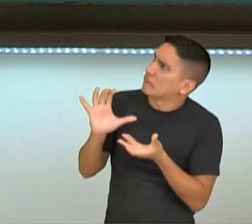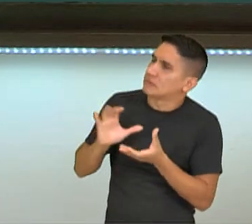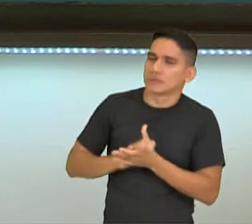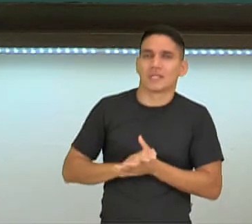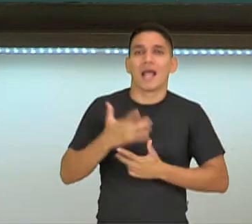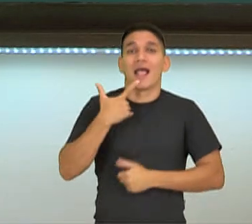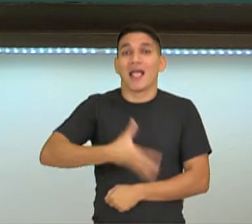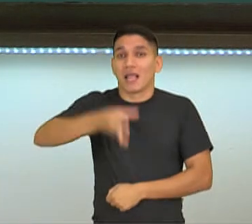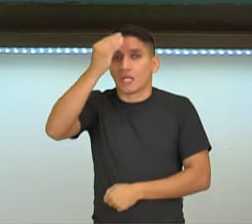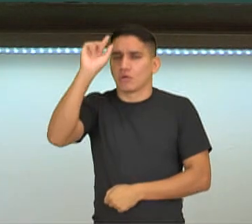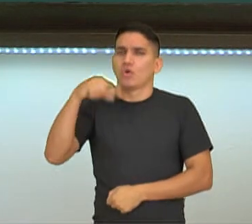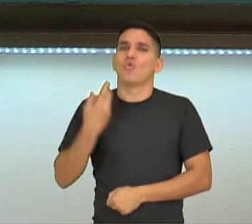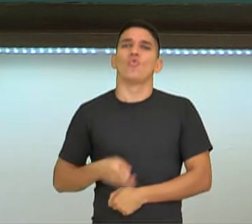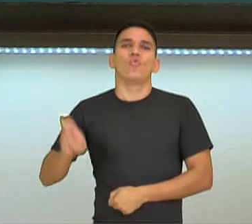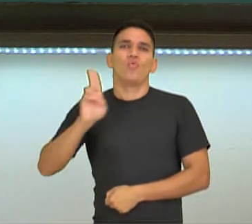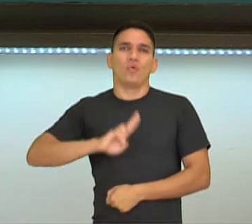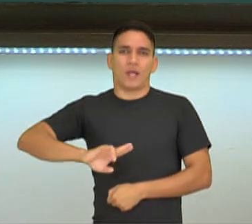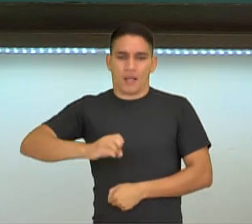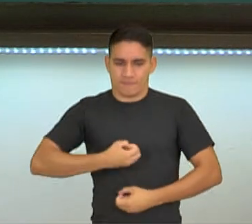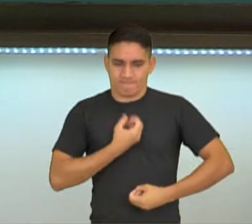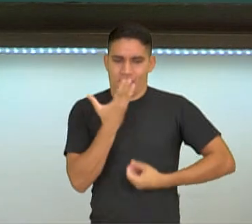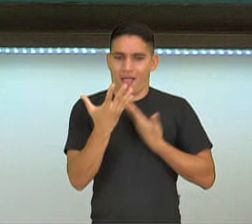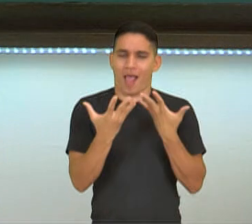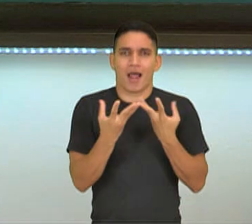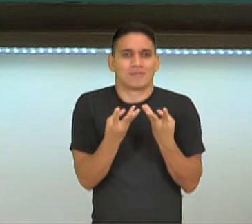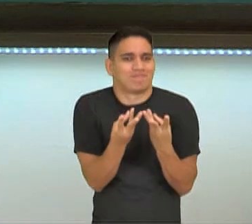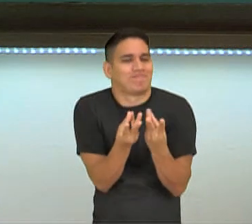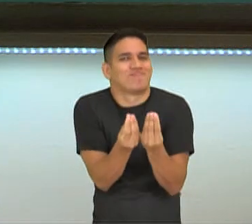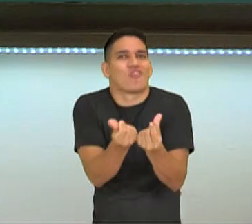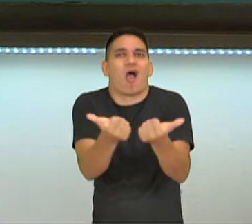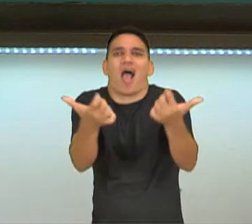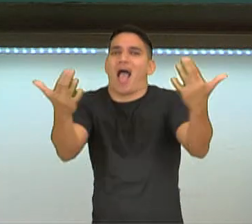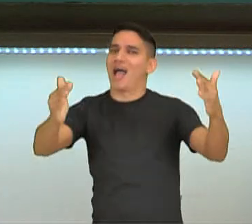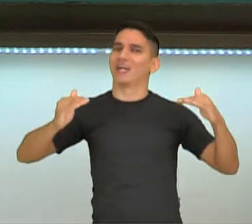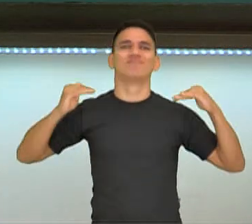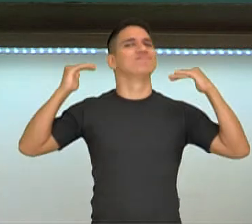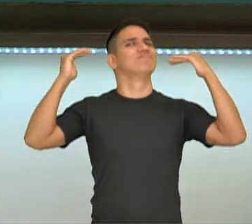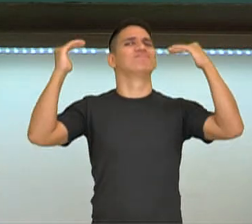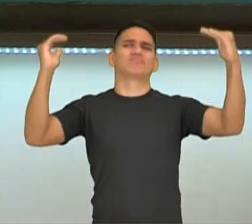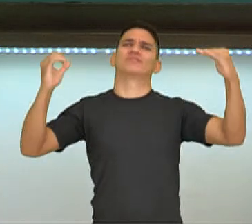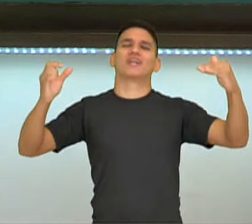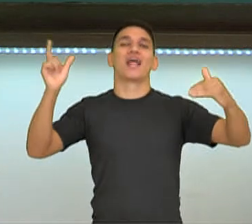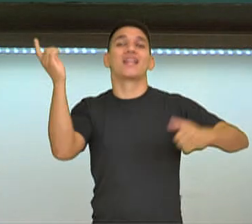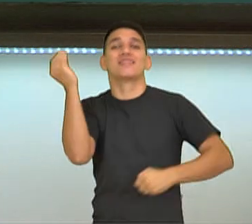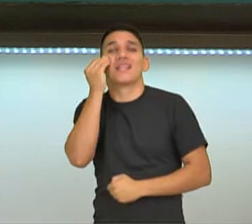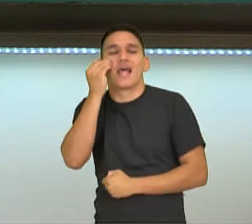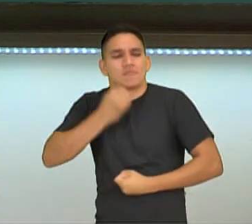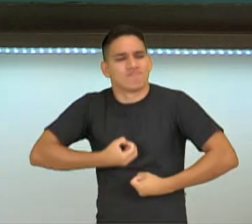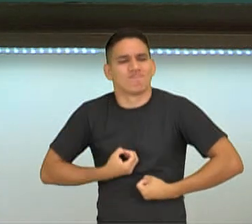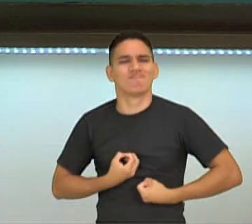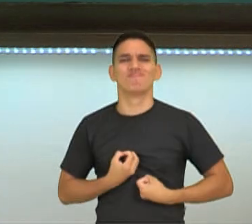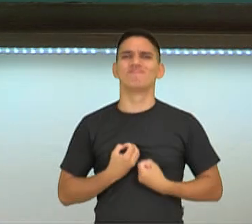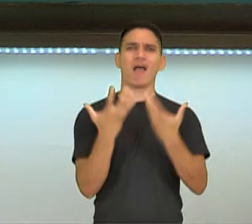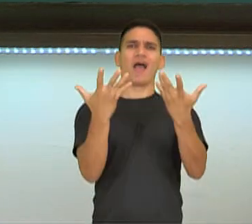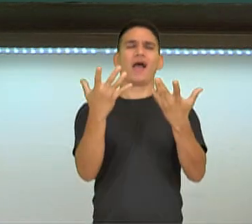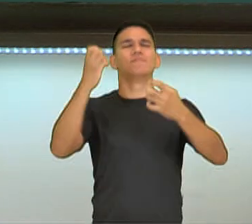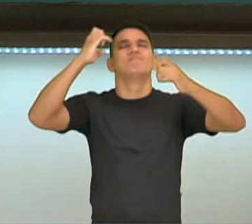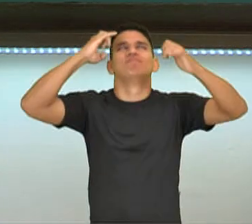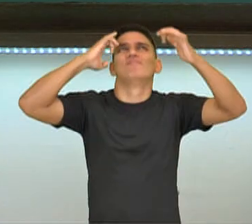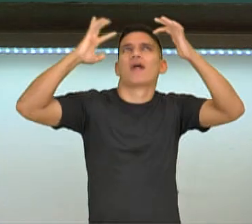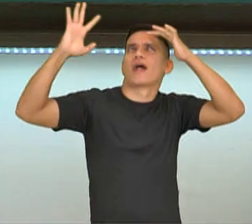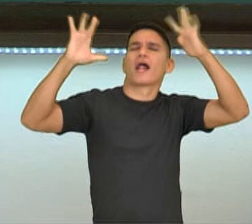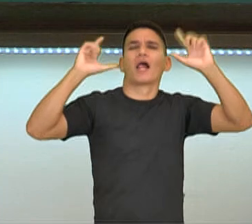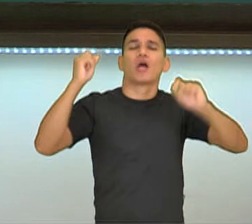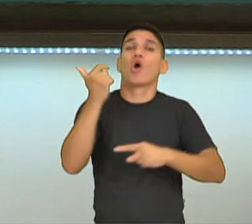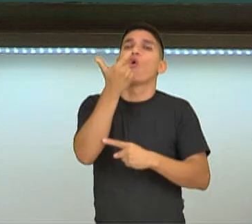linguagem que nós usamos no poema é uma linguagem rica. É uma linguagem expressiva. É uma linguagem que permite